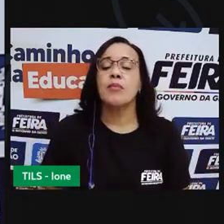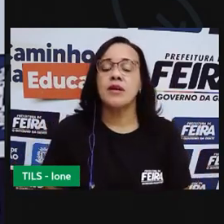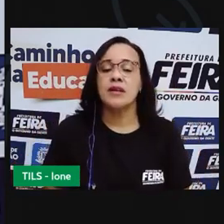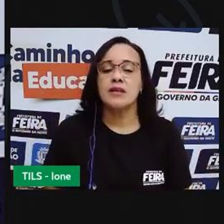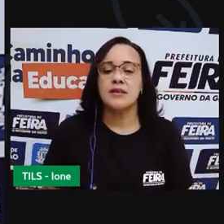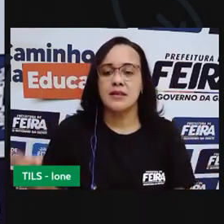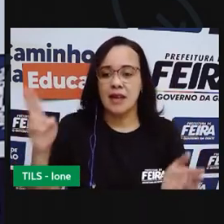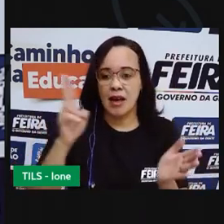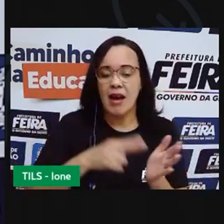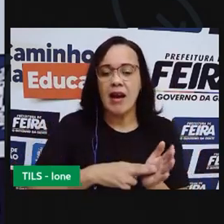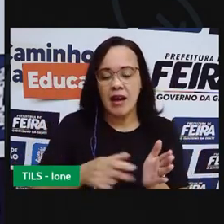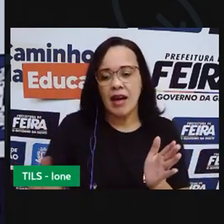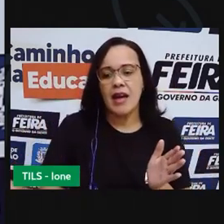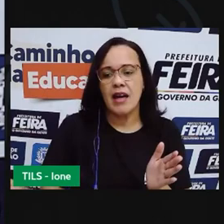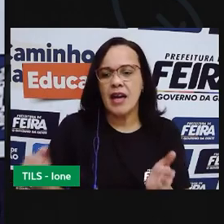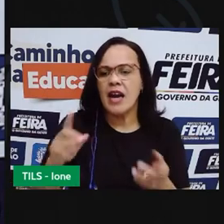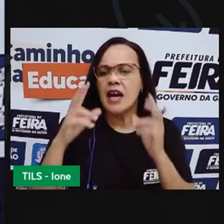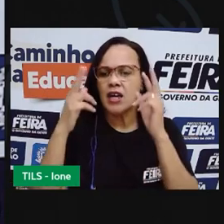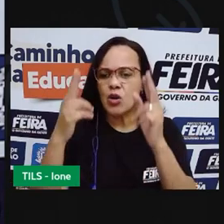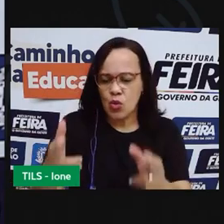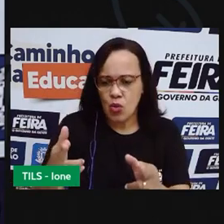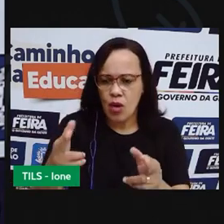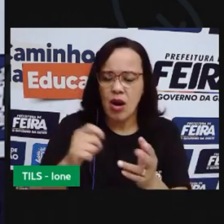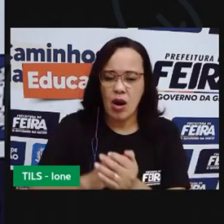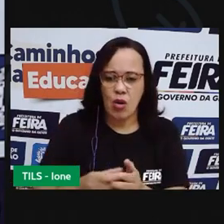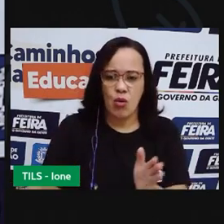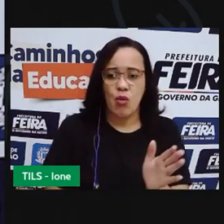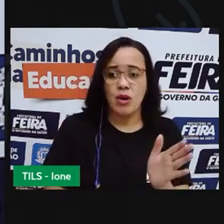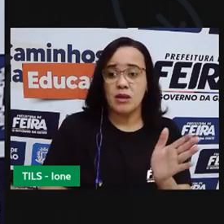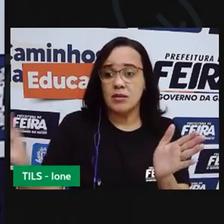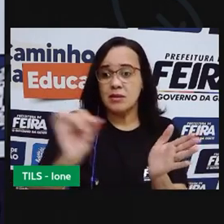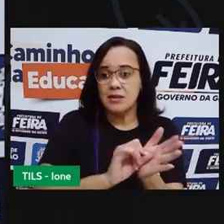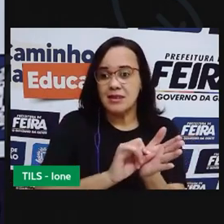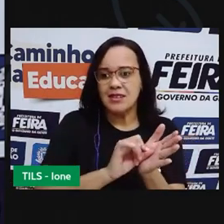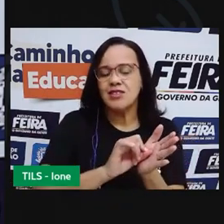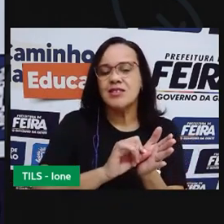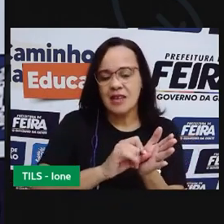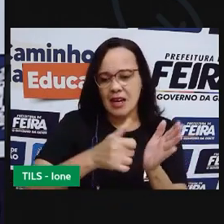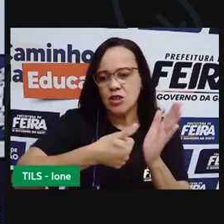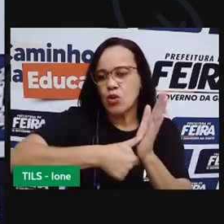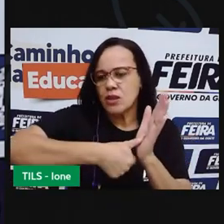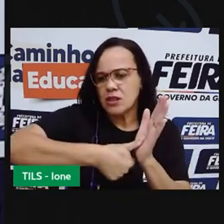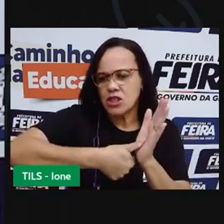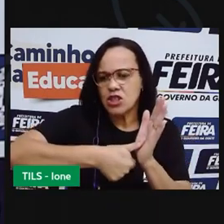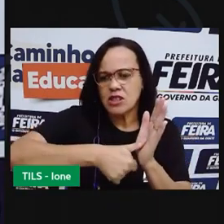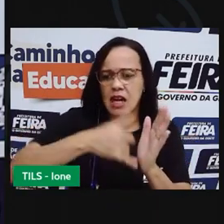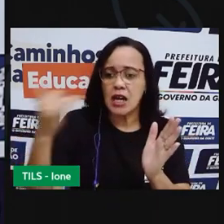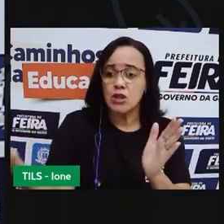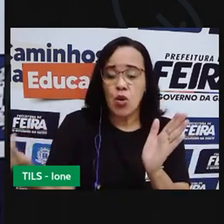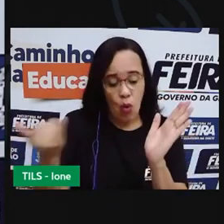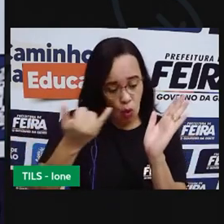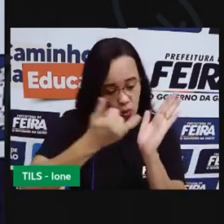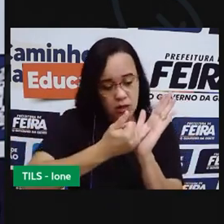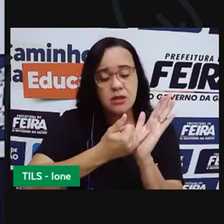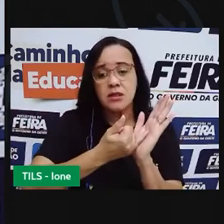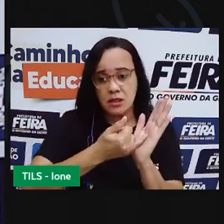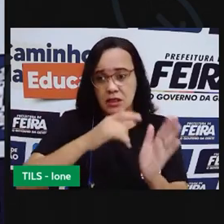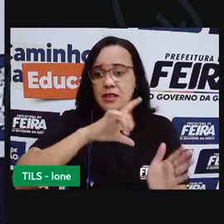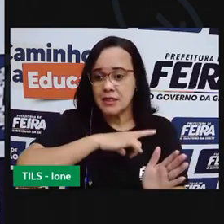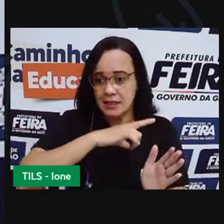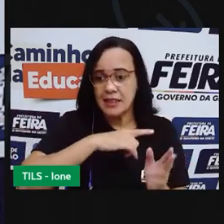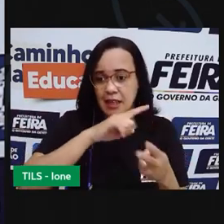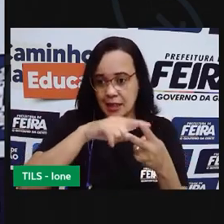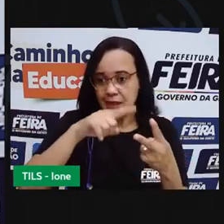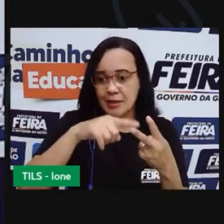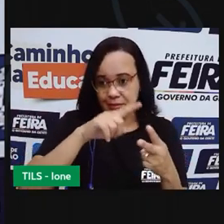Diferente uma da outra A gente vai ver Características físicas Que são as observáveis A que